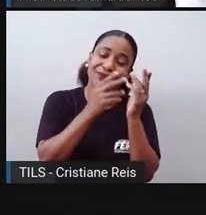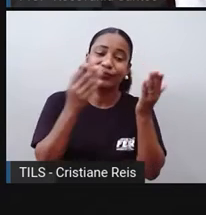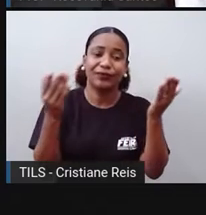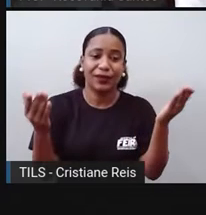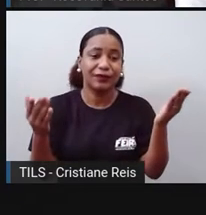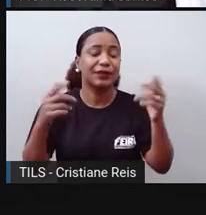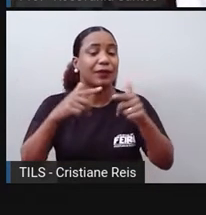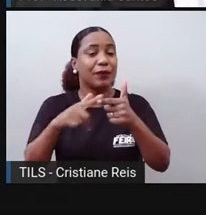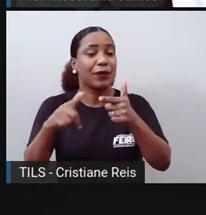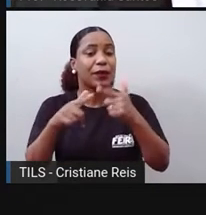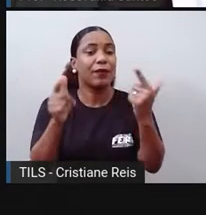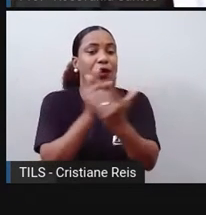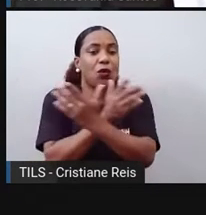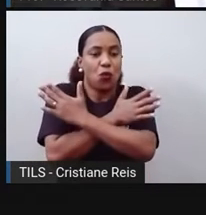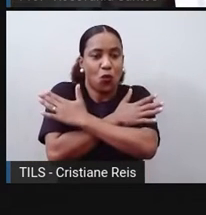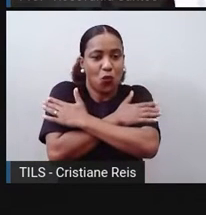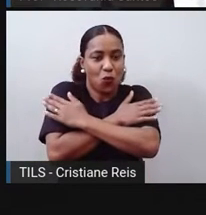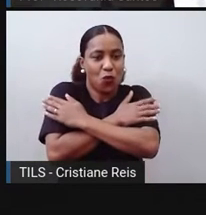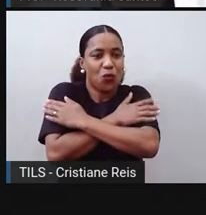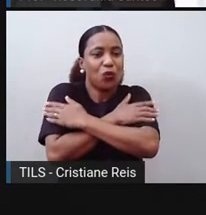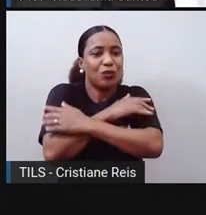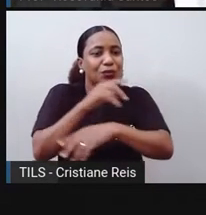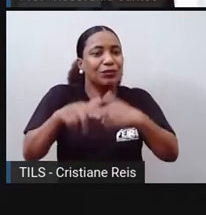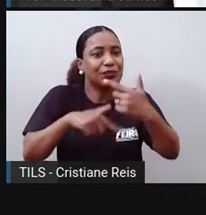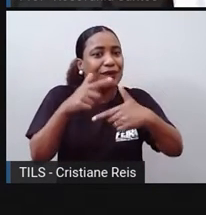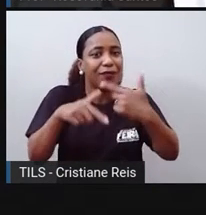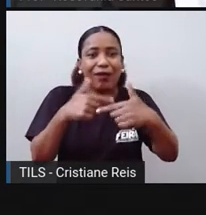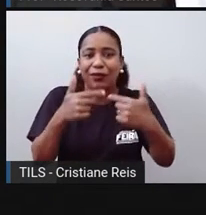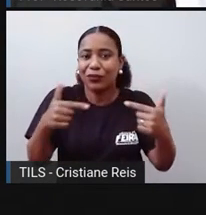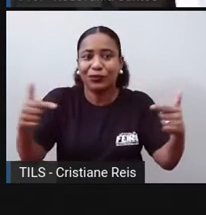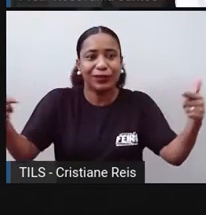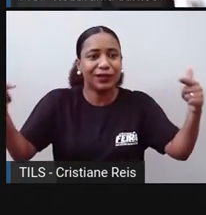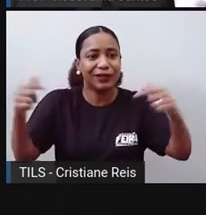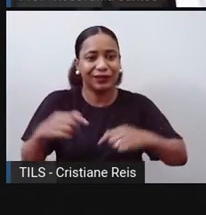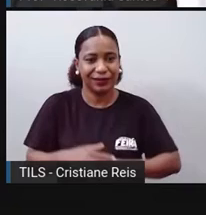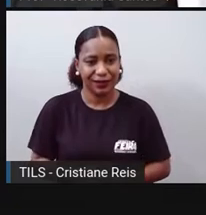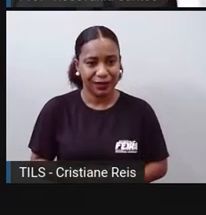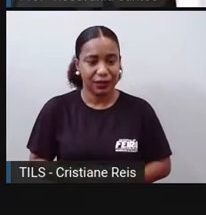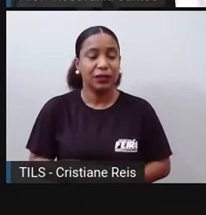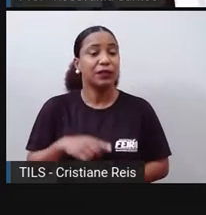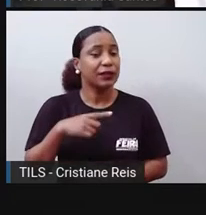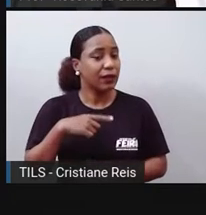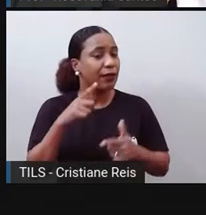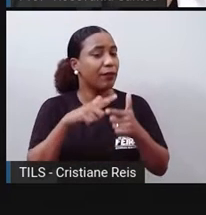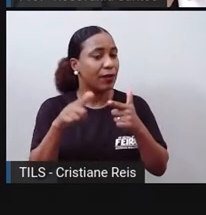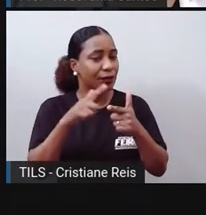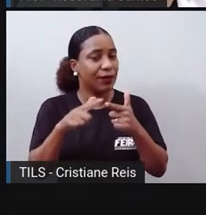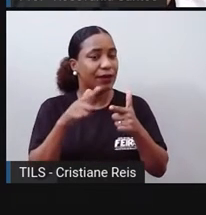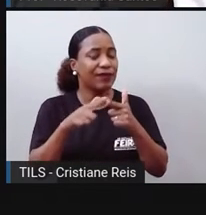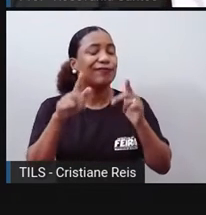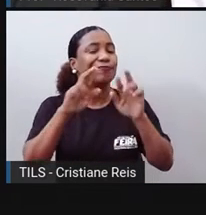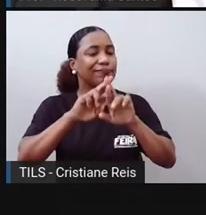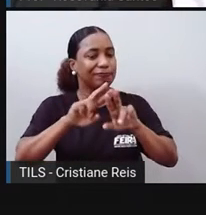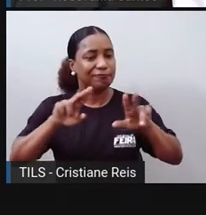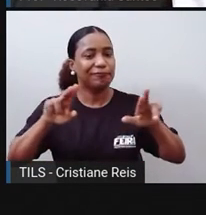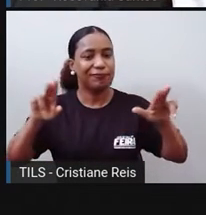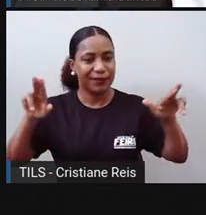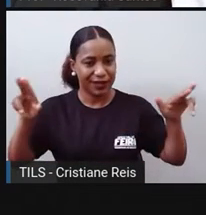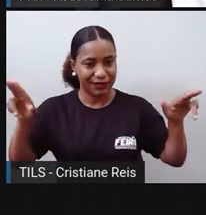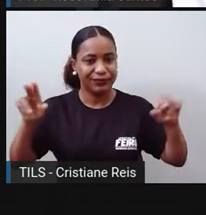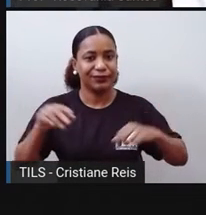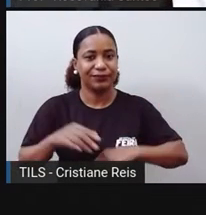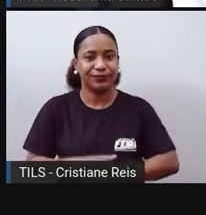problemas, assim, estruturais que precisariam de muito investimento para que esses problemas fossem